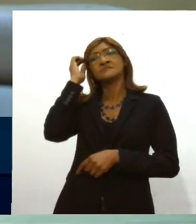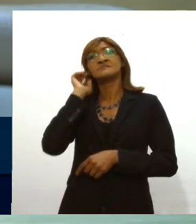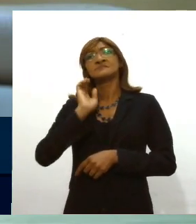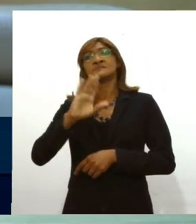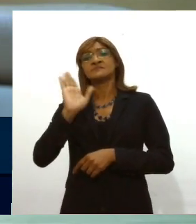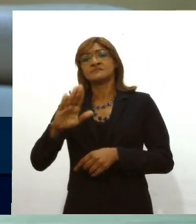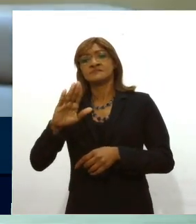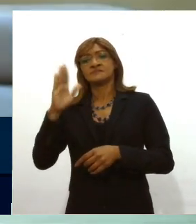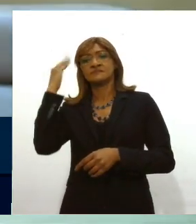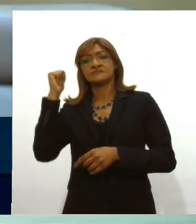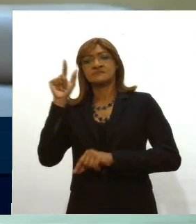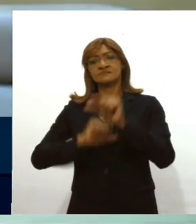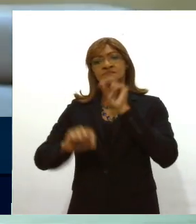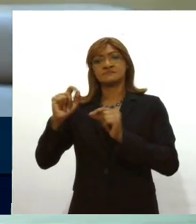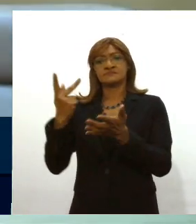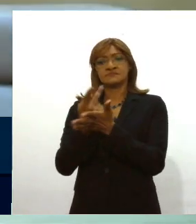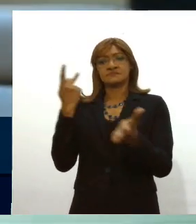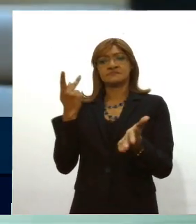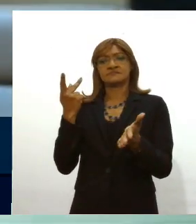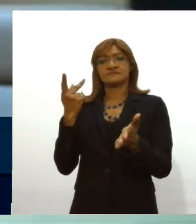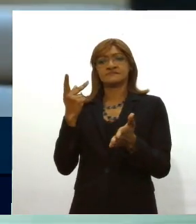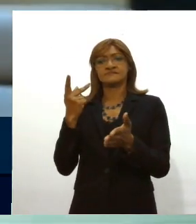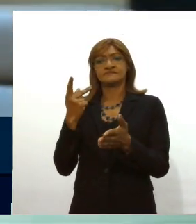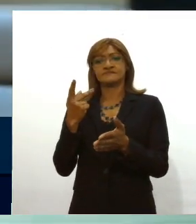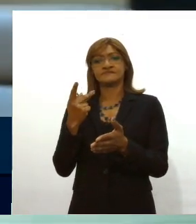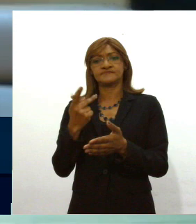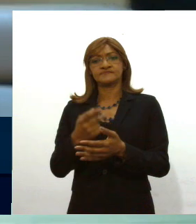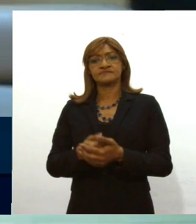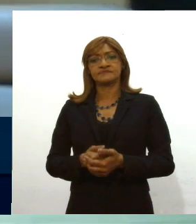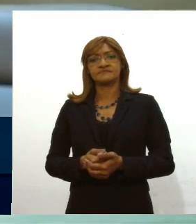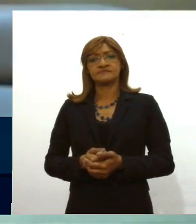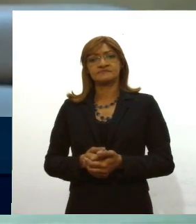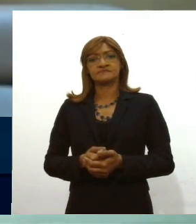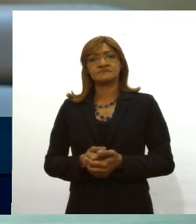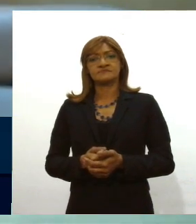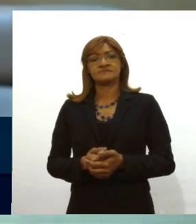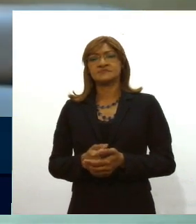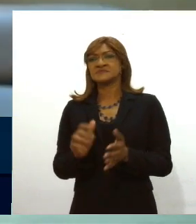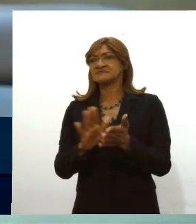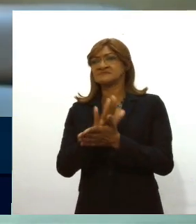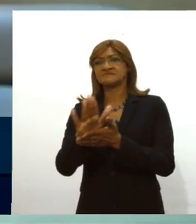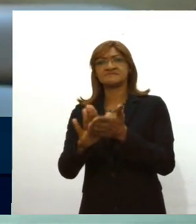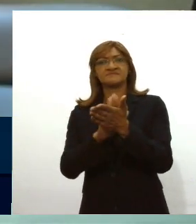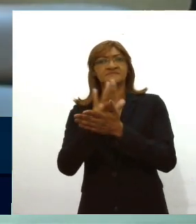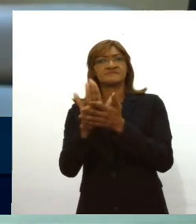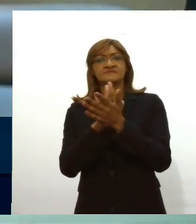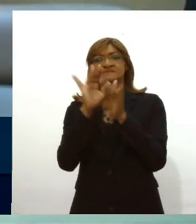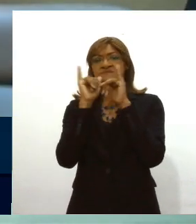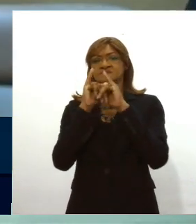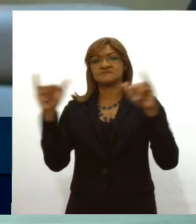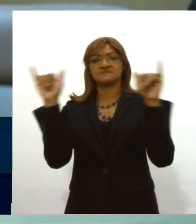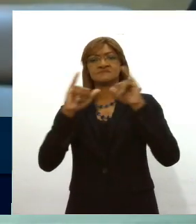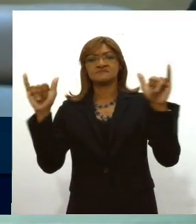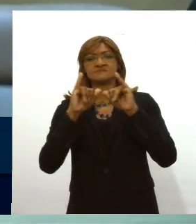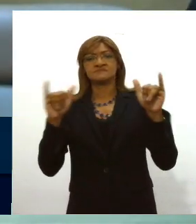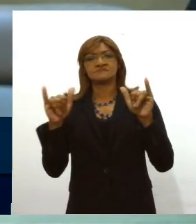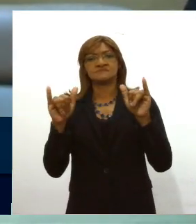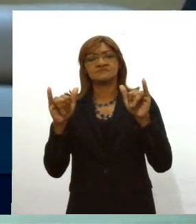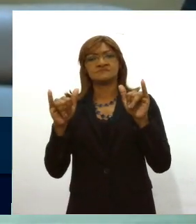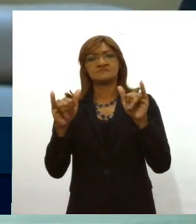isso está acontecendo, mas eu não vi uma linha, sabe, uma propaganda, não vi um falar